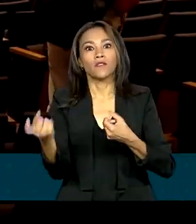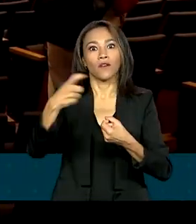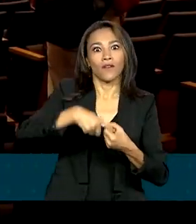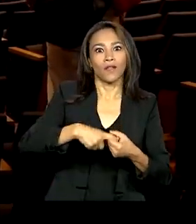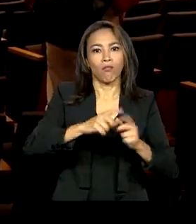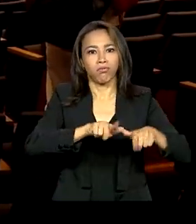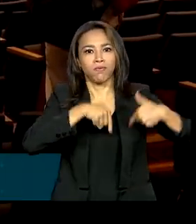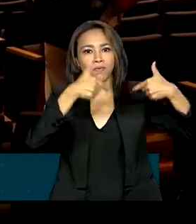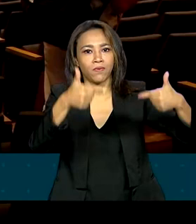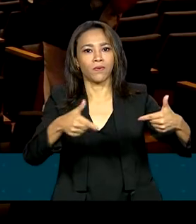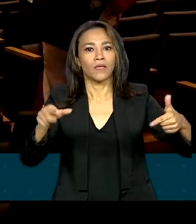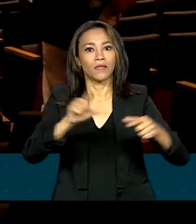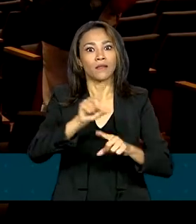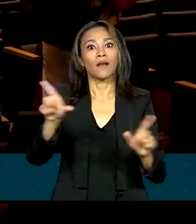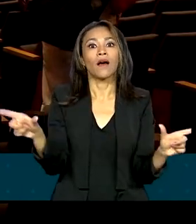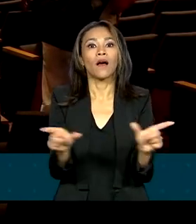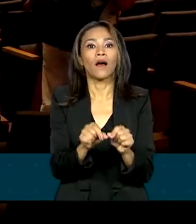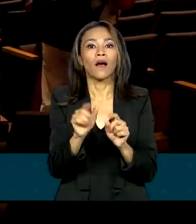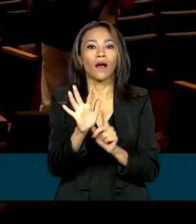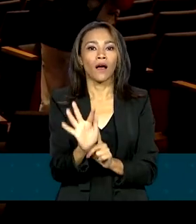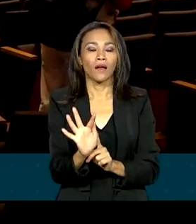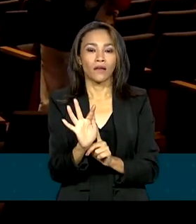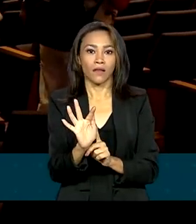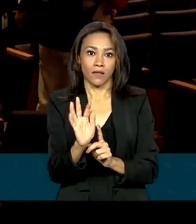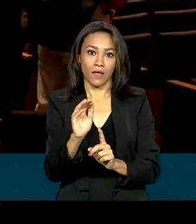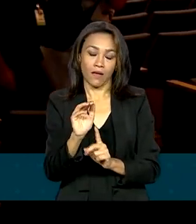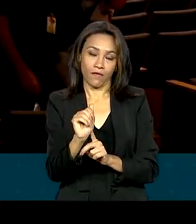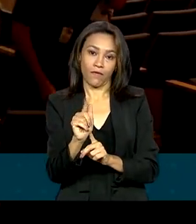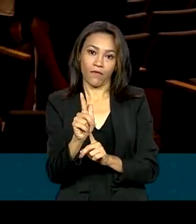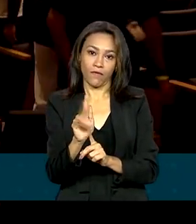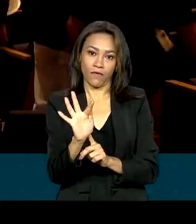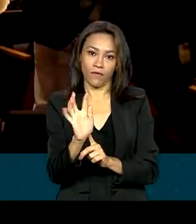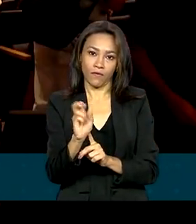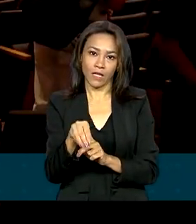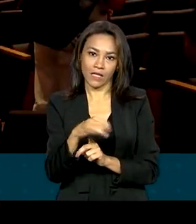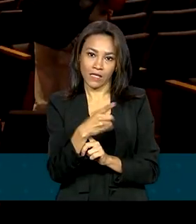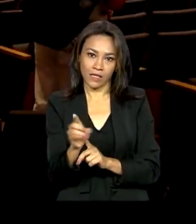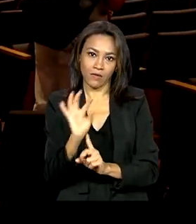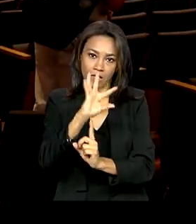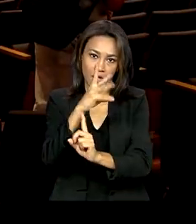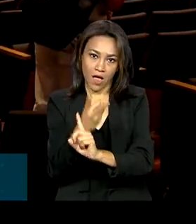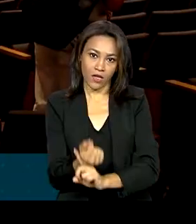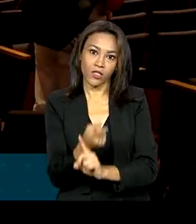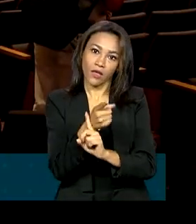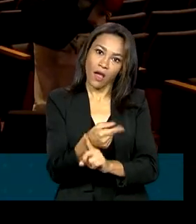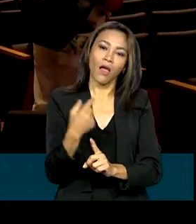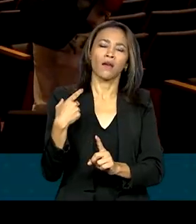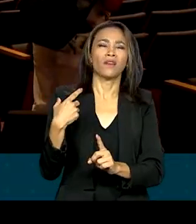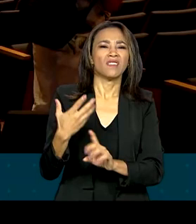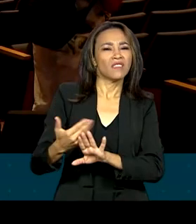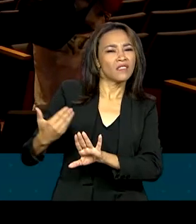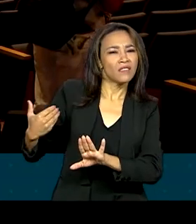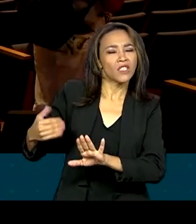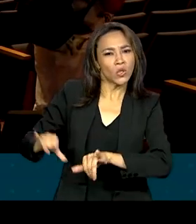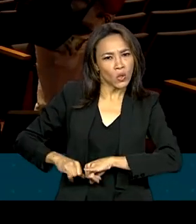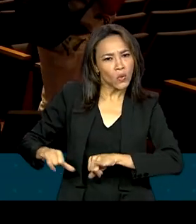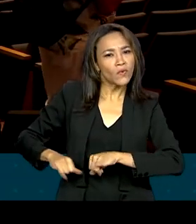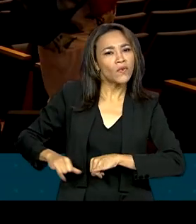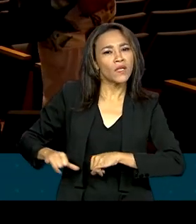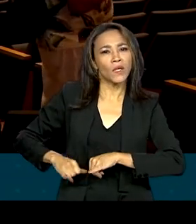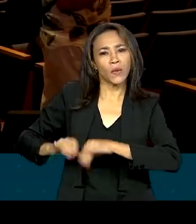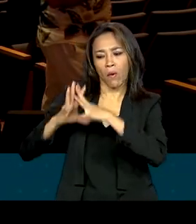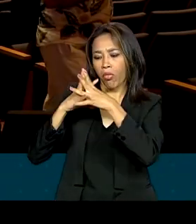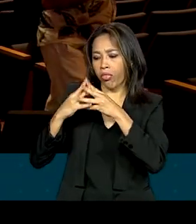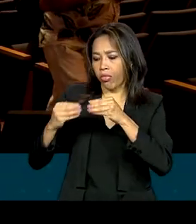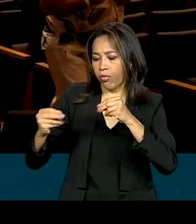nova presidente, Maria Marighella, esta é a sua missão. O órgão sofreu com a extinção do Ministério da Cultura